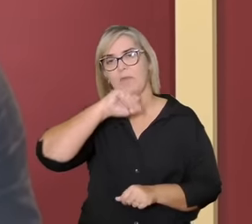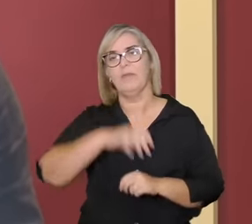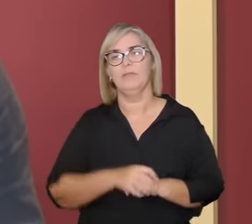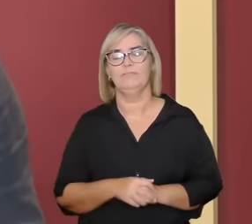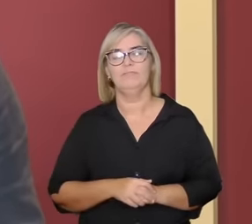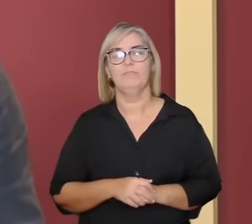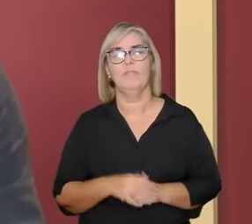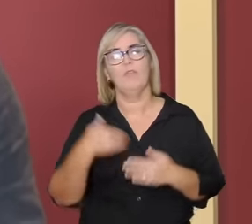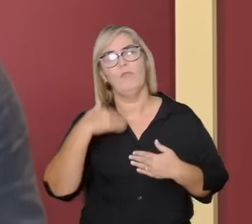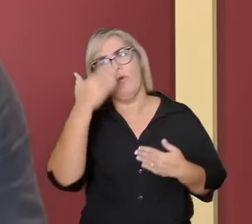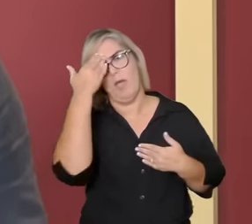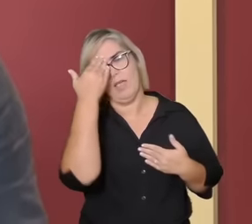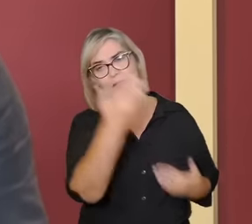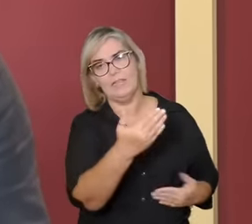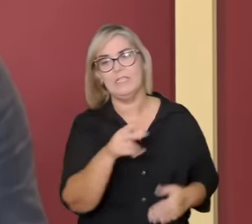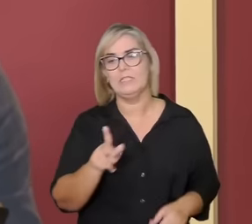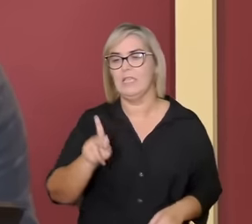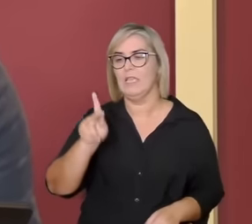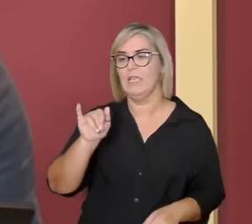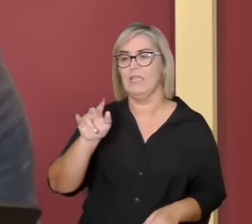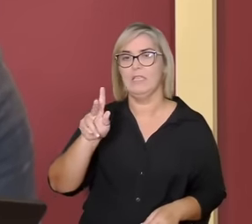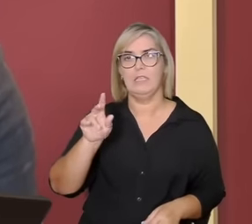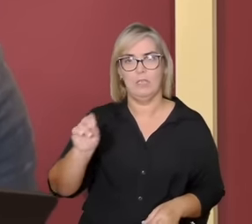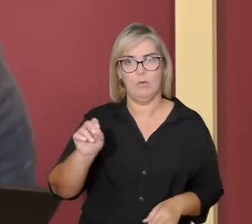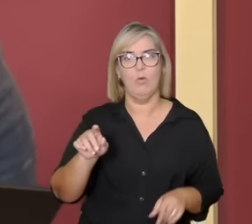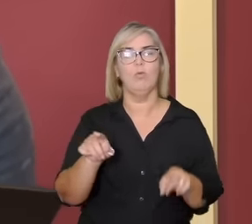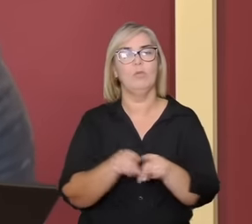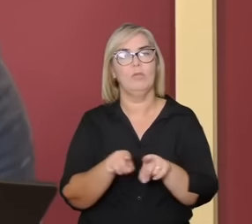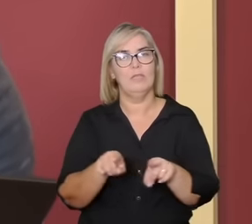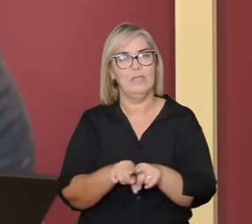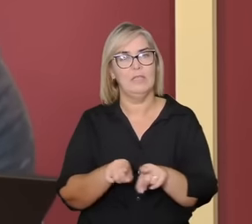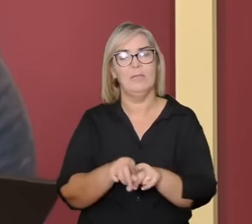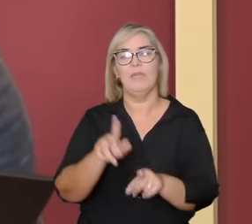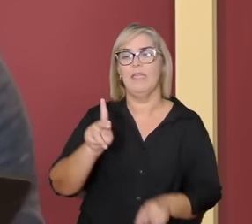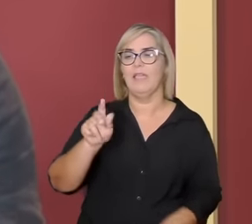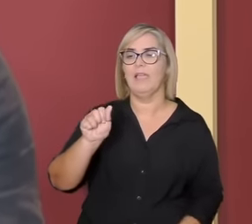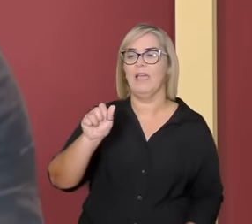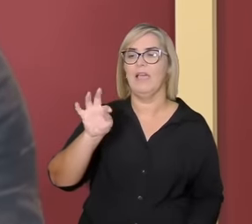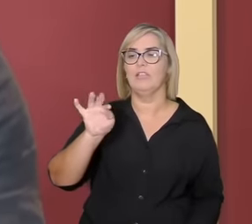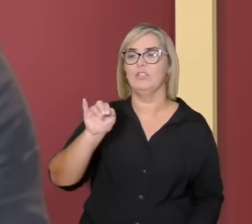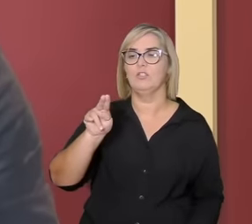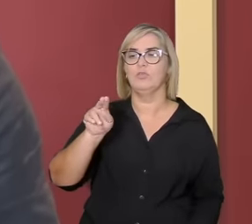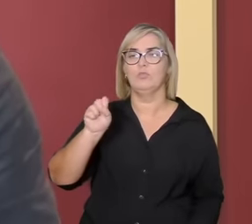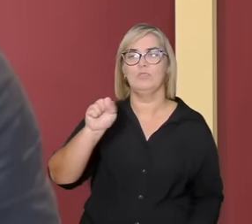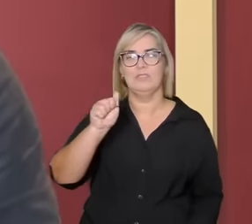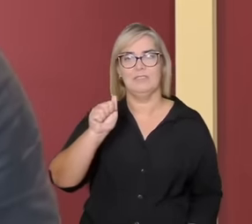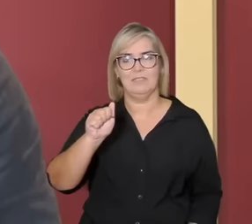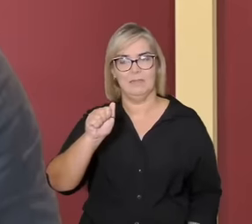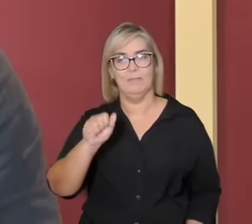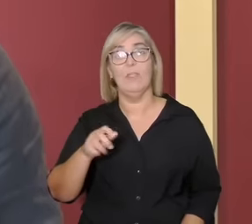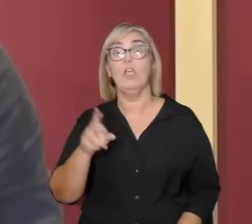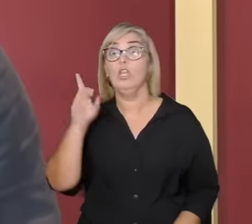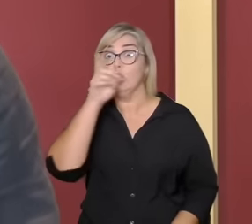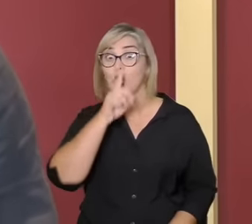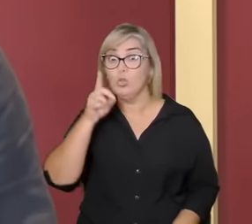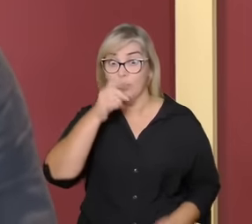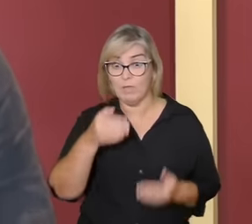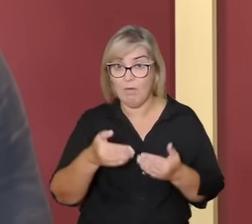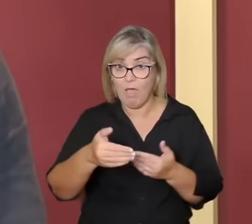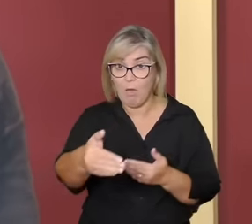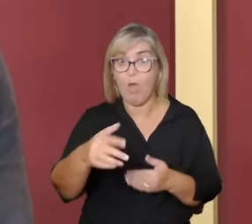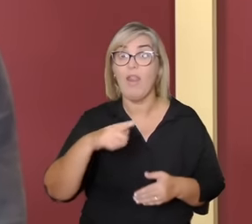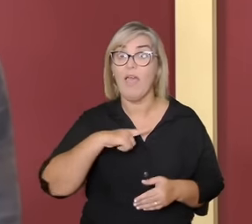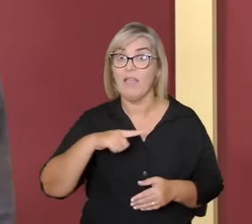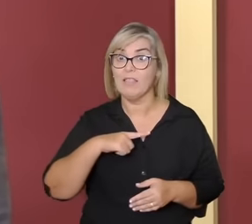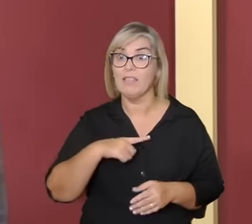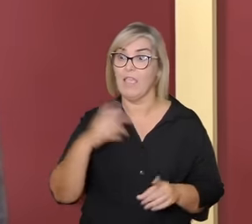pelos vídeos e outro recado que domingo na TV Cultura os filósofos Eduardo Gianetti e Eduardo Wolf na segunda parte